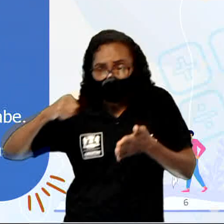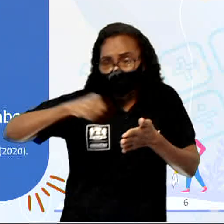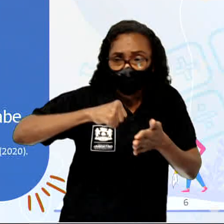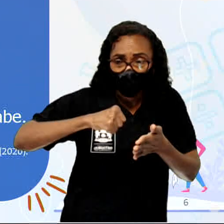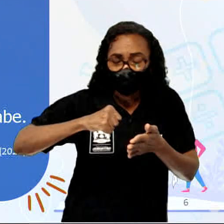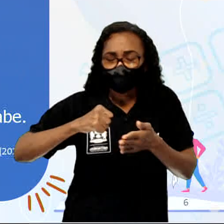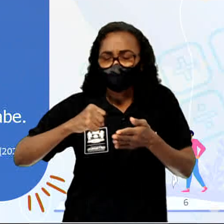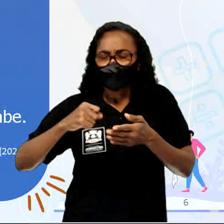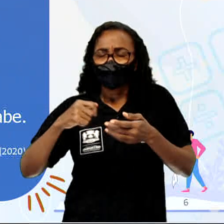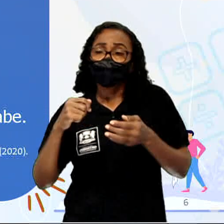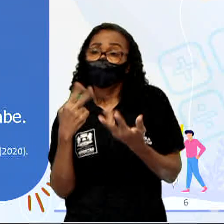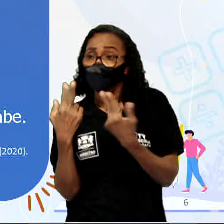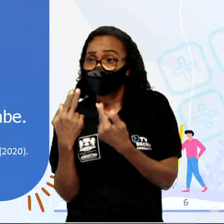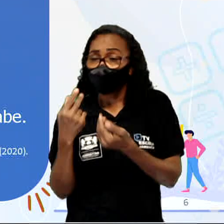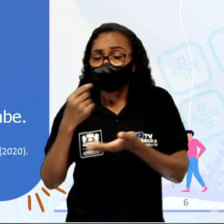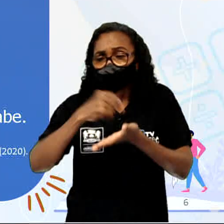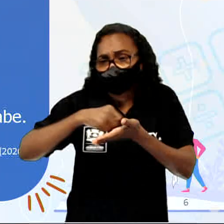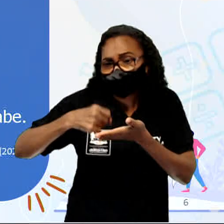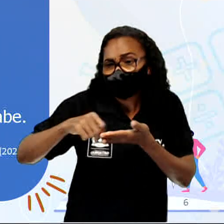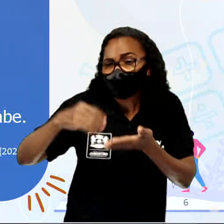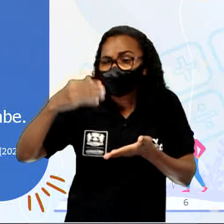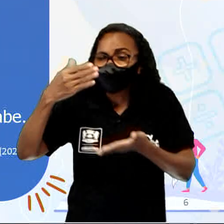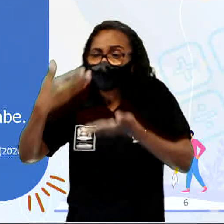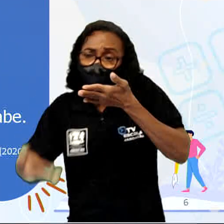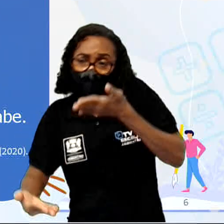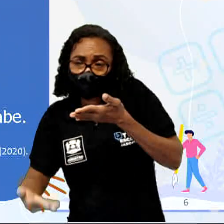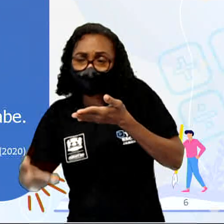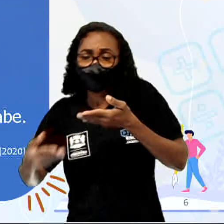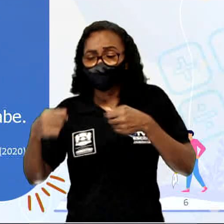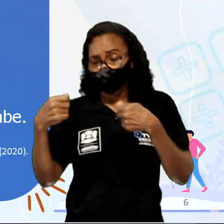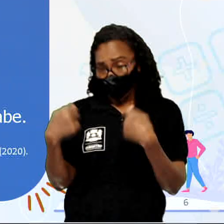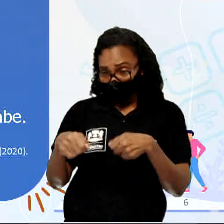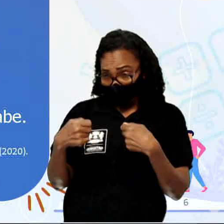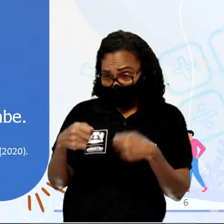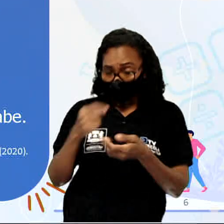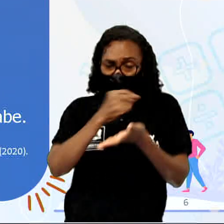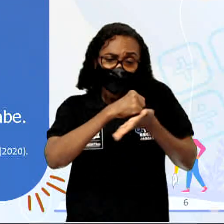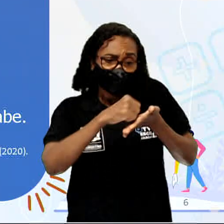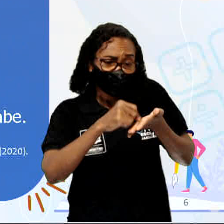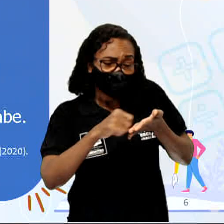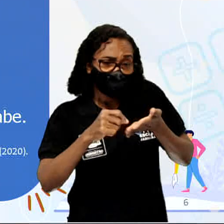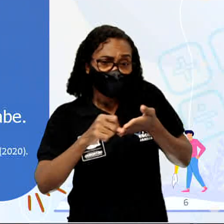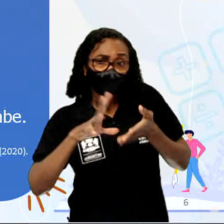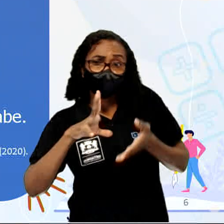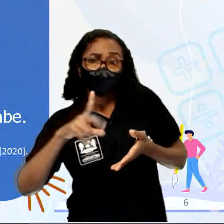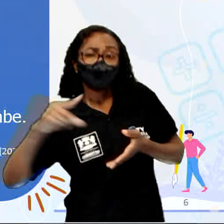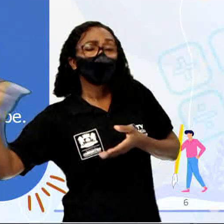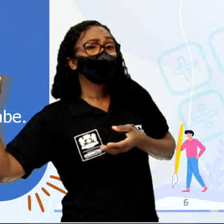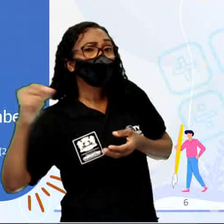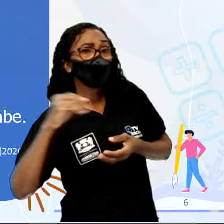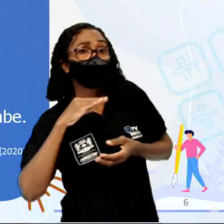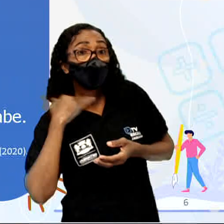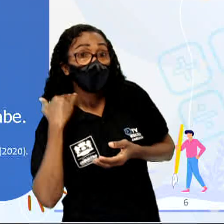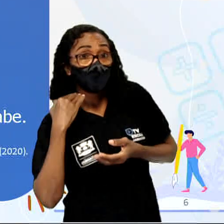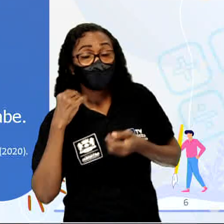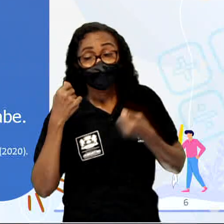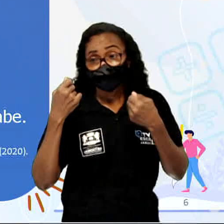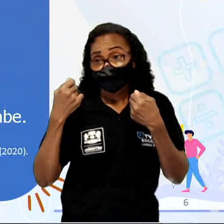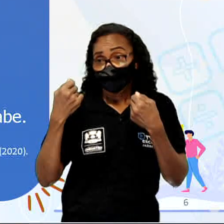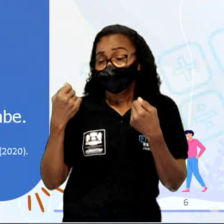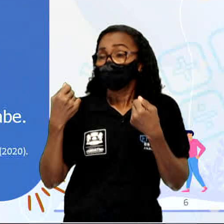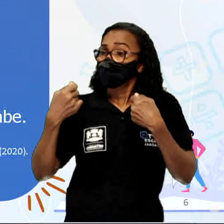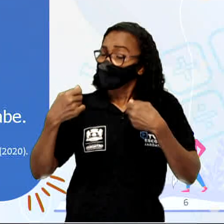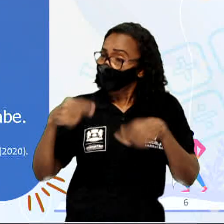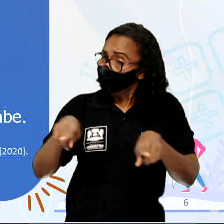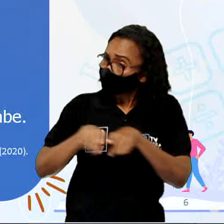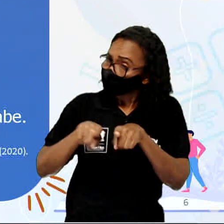se escreve a perda. É preciso escrever a ausência, do mesmo modo que se